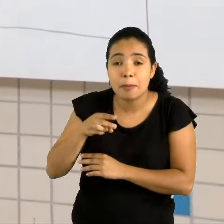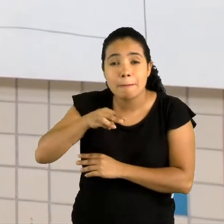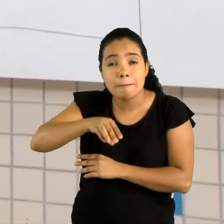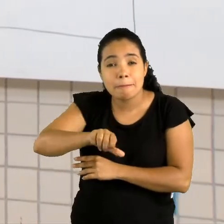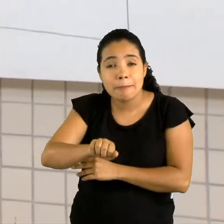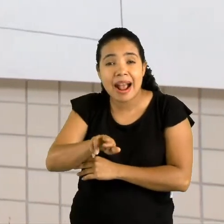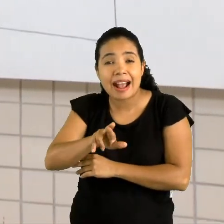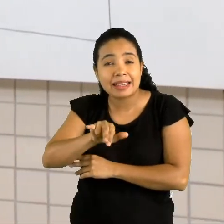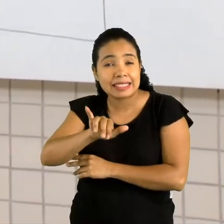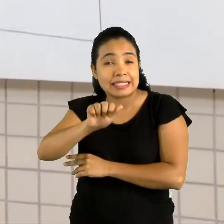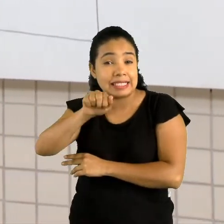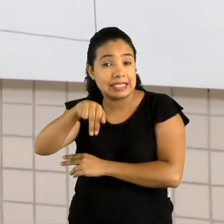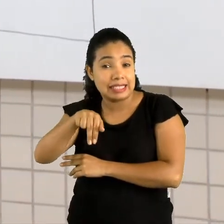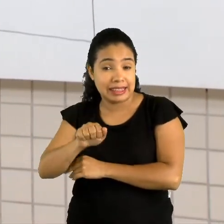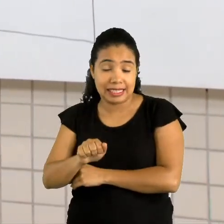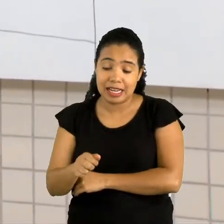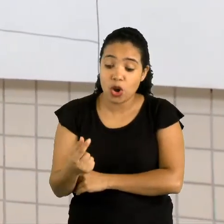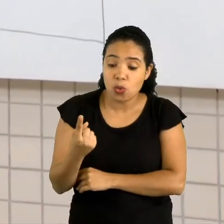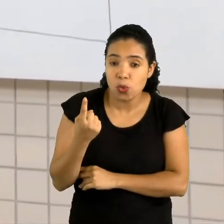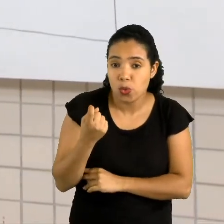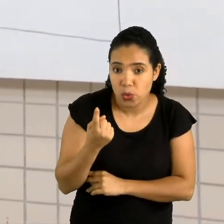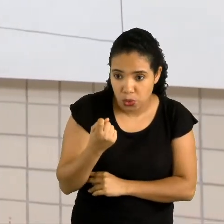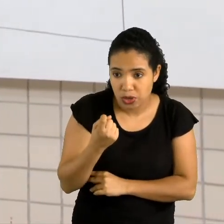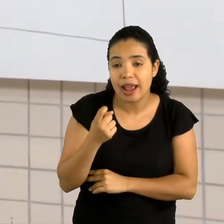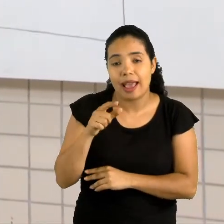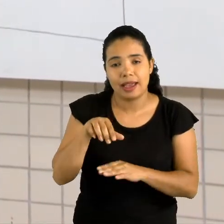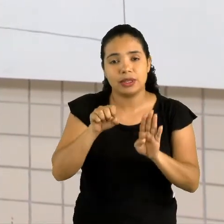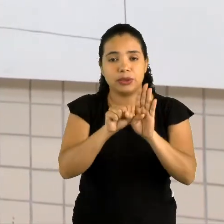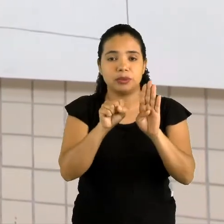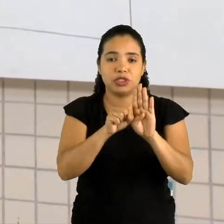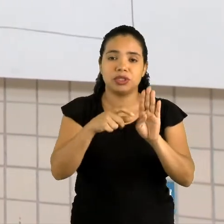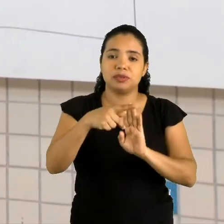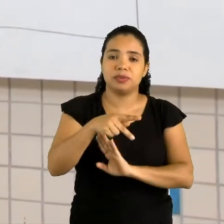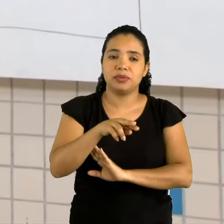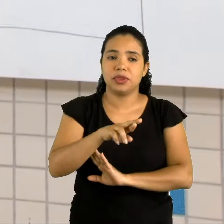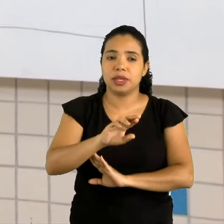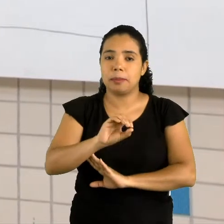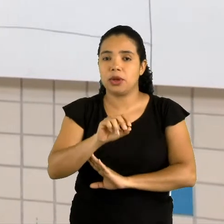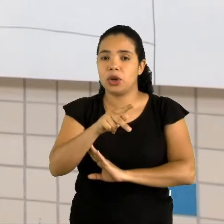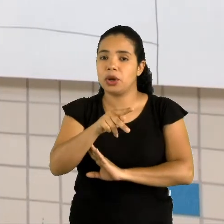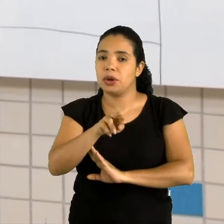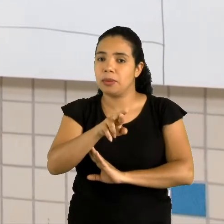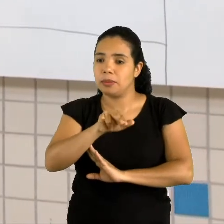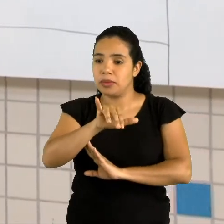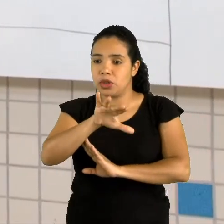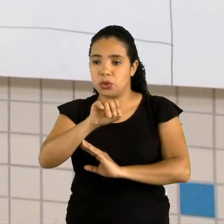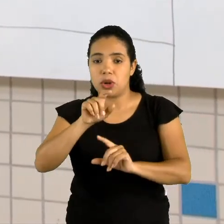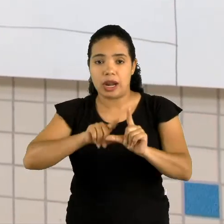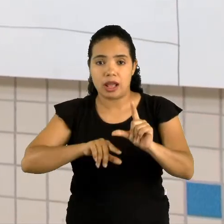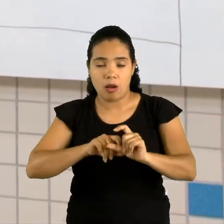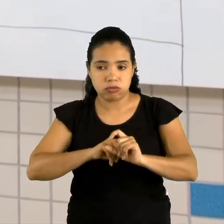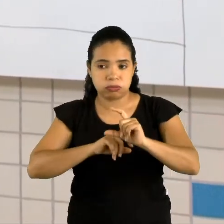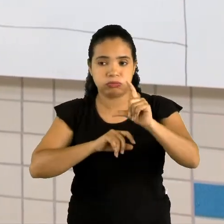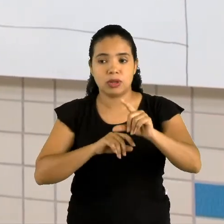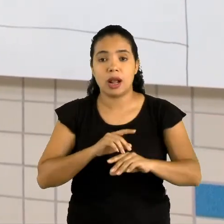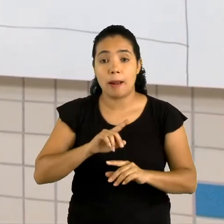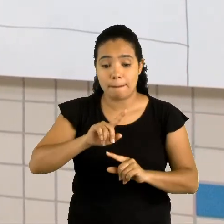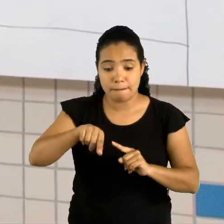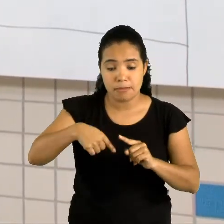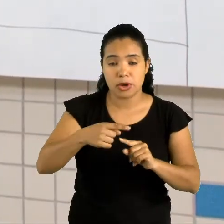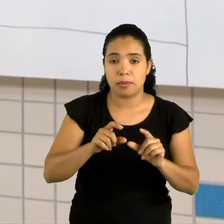Substantivo próprio. Começa com letra maiúscula. A próxima letra é Totó.